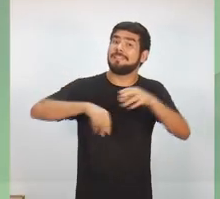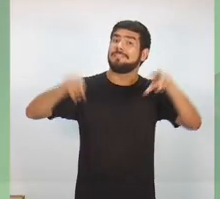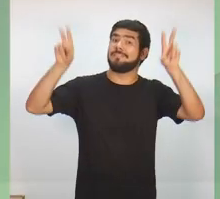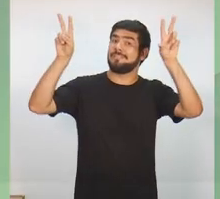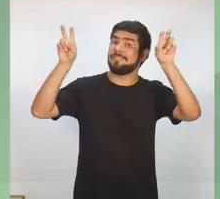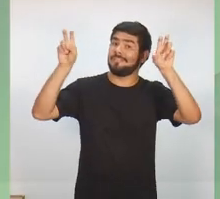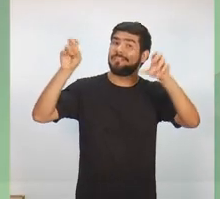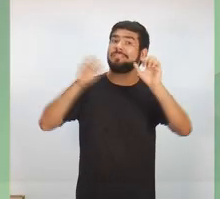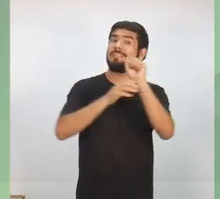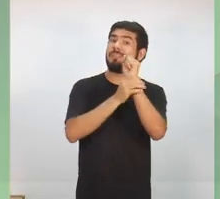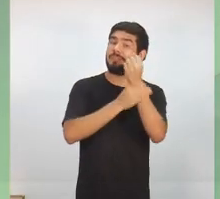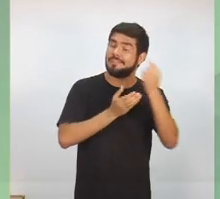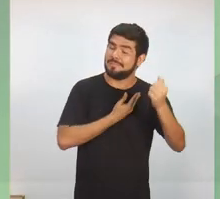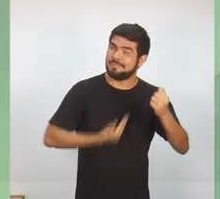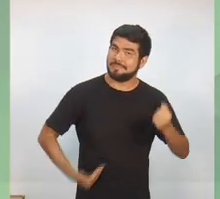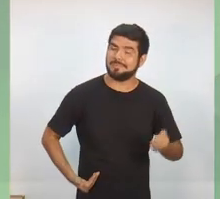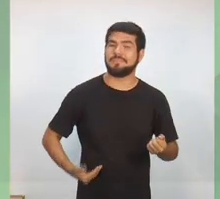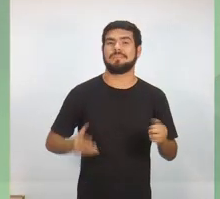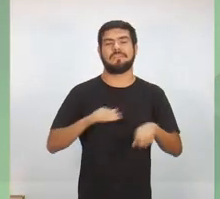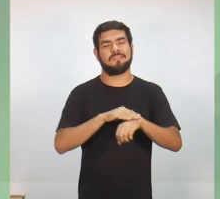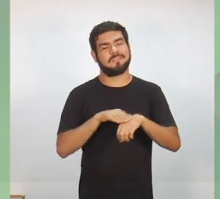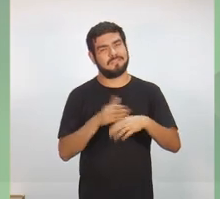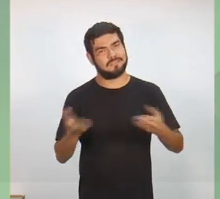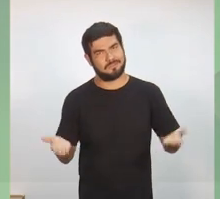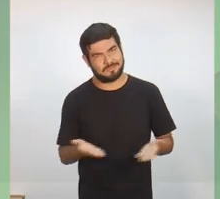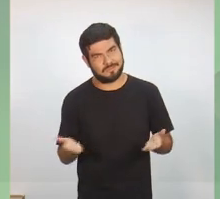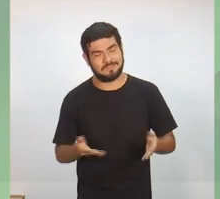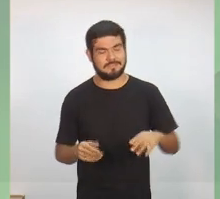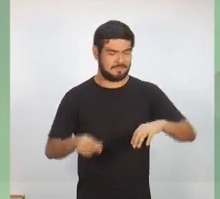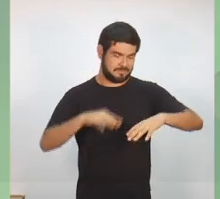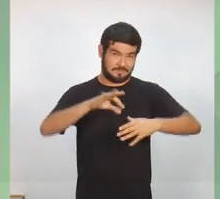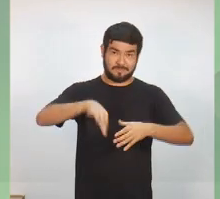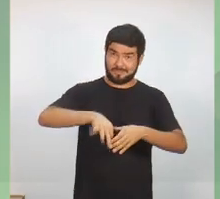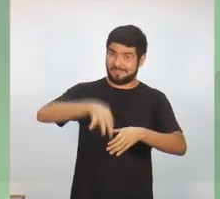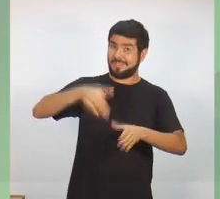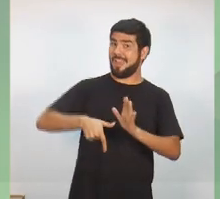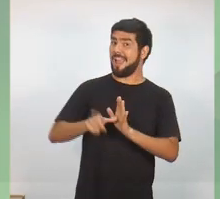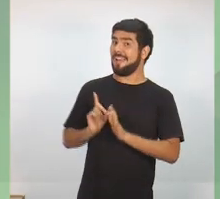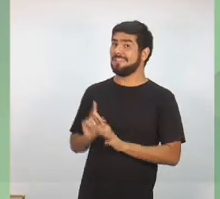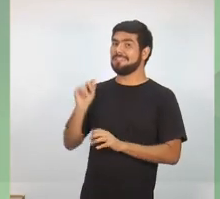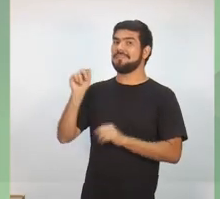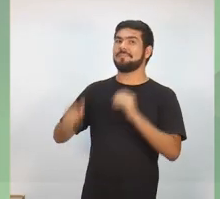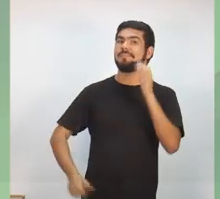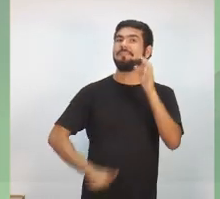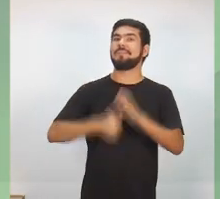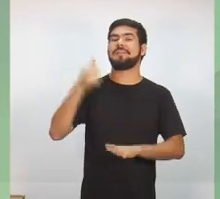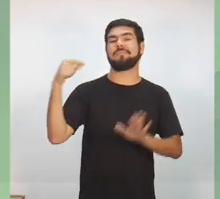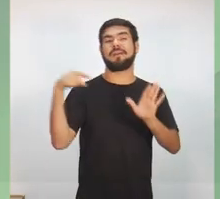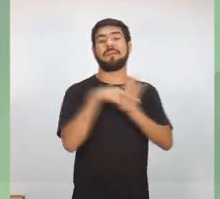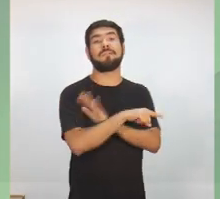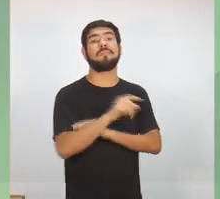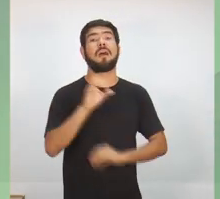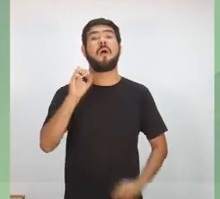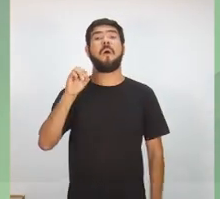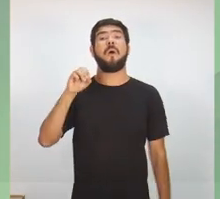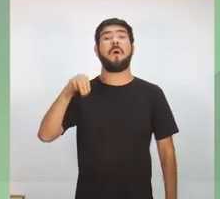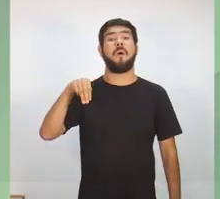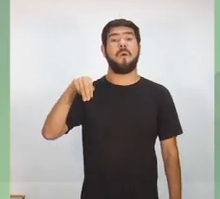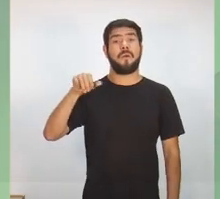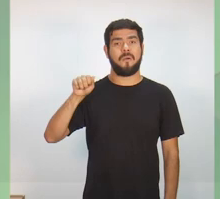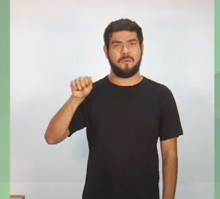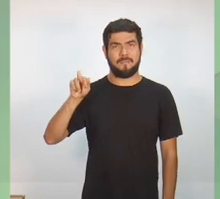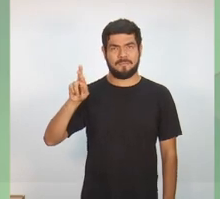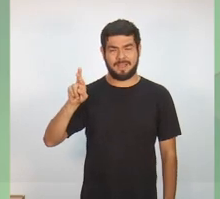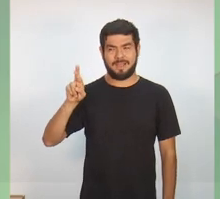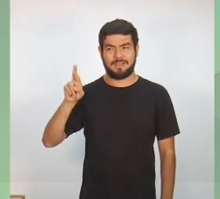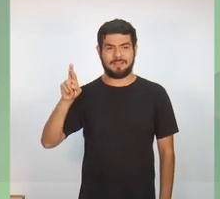é o tema que a gente está conversando hoje. De acordo com a ordem de sorteio, a primeira pergunta é feita pelo candidato Omar Aziz ao